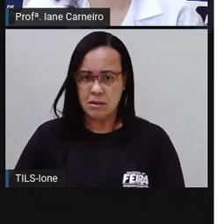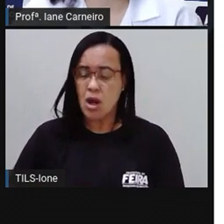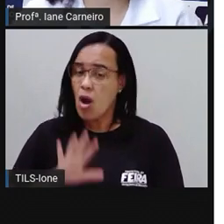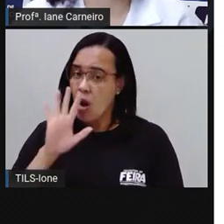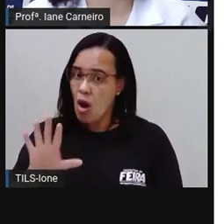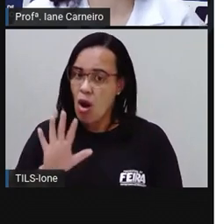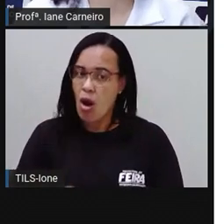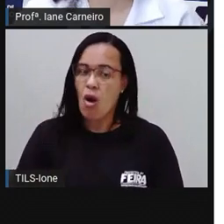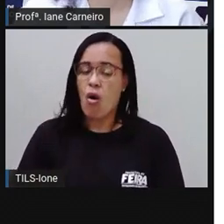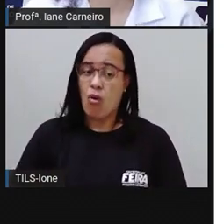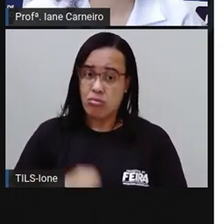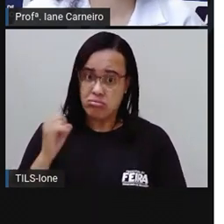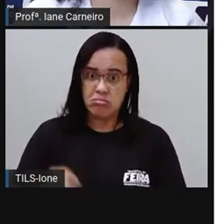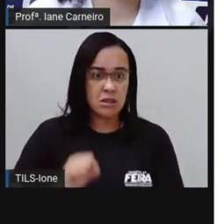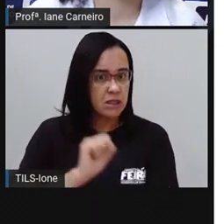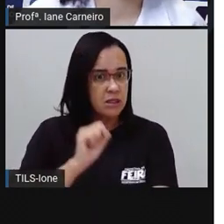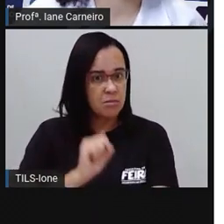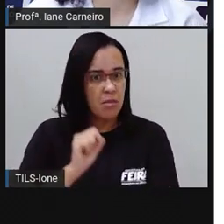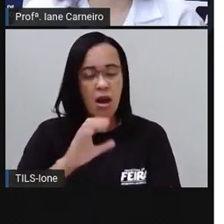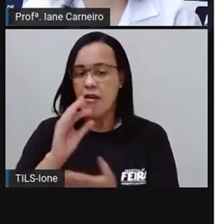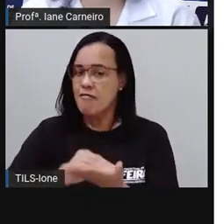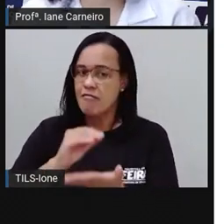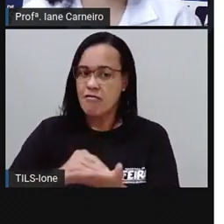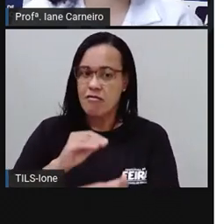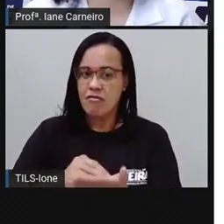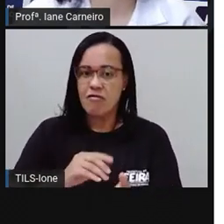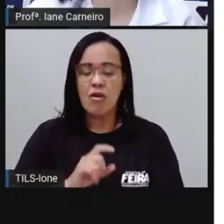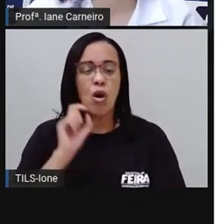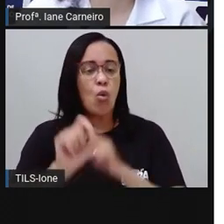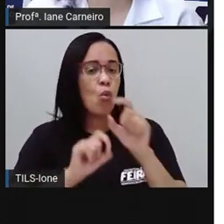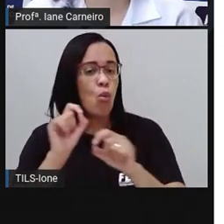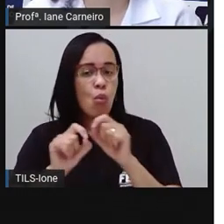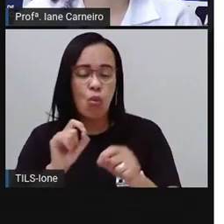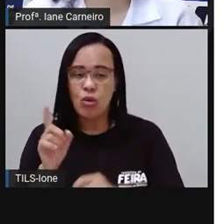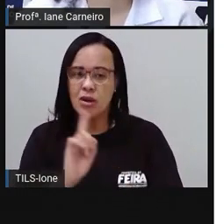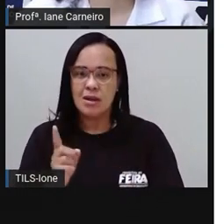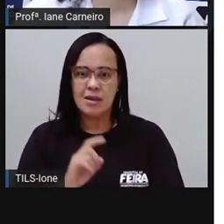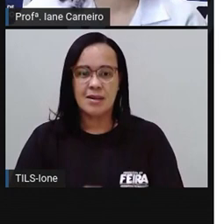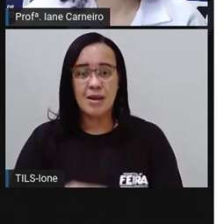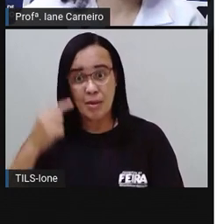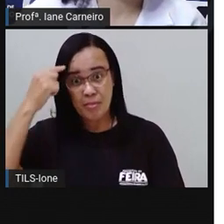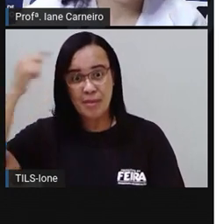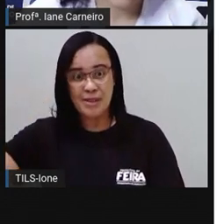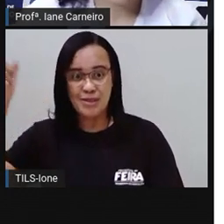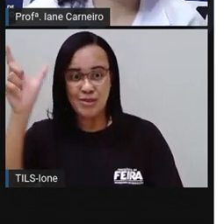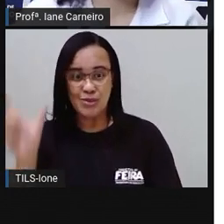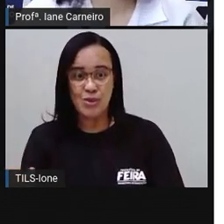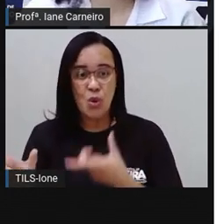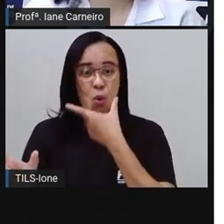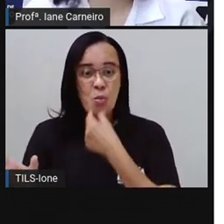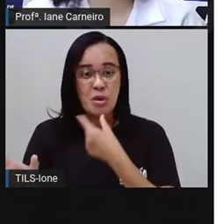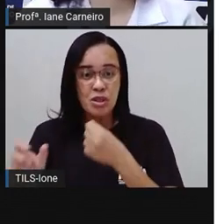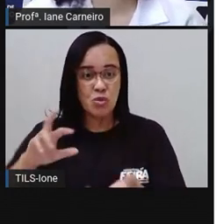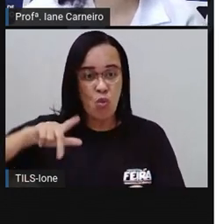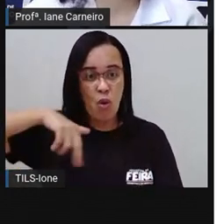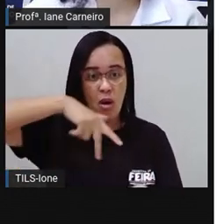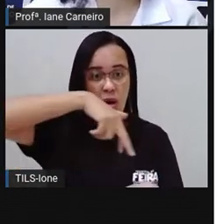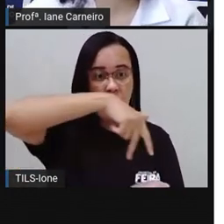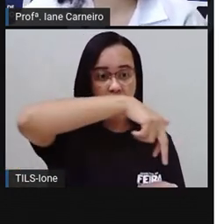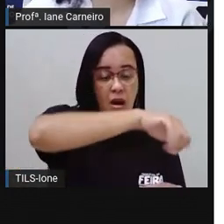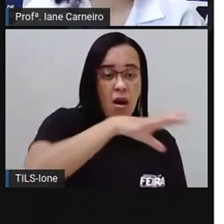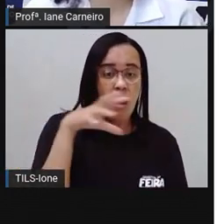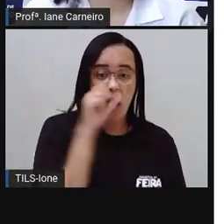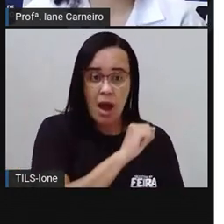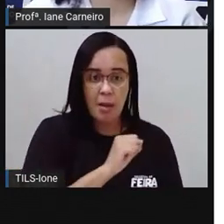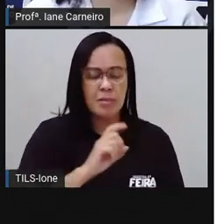faltem charadas, pensou Theo ao atravessar correndo a ponte. Depois da aula, o Duende estava